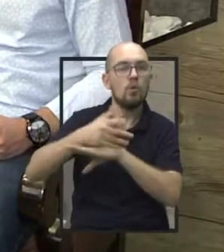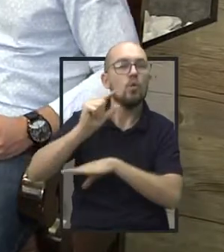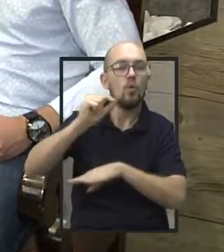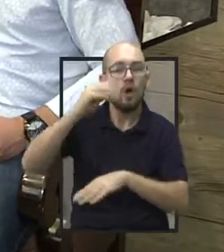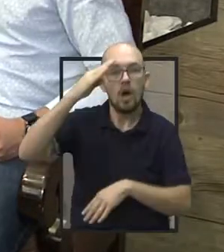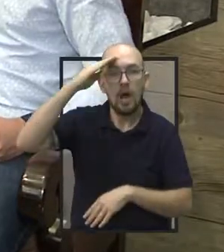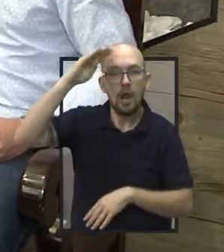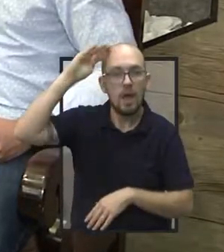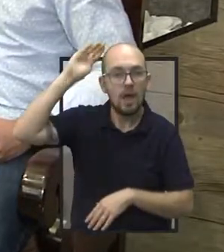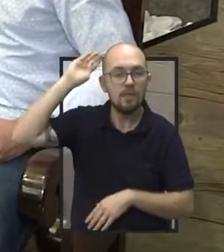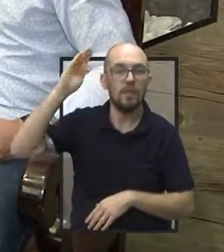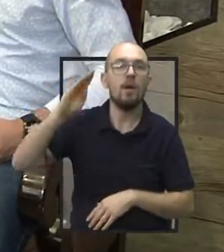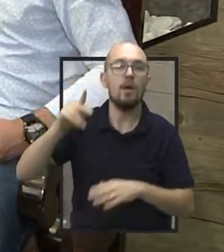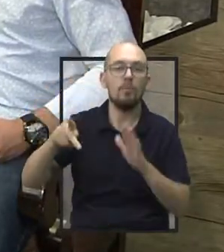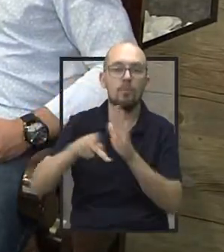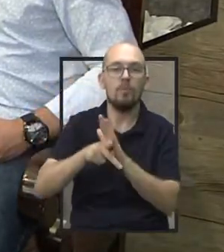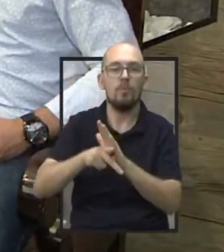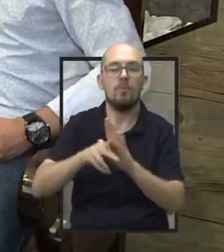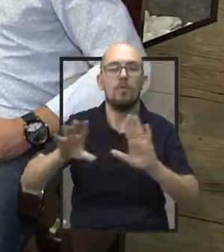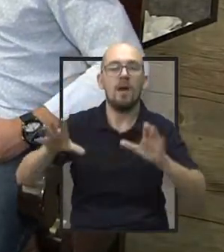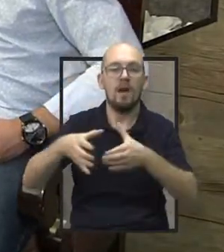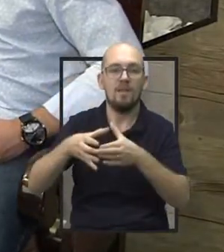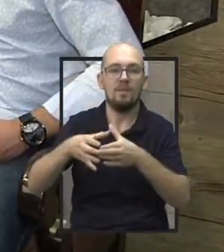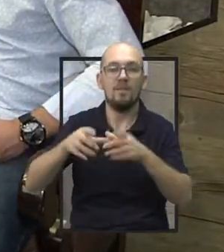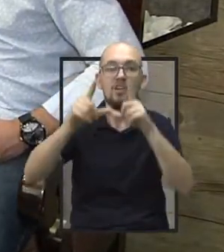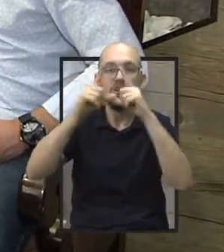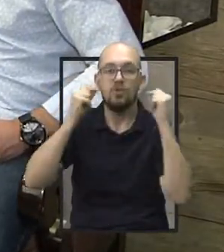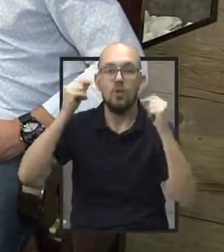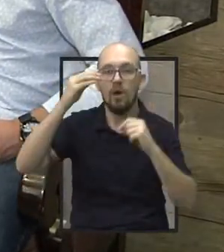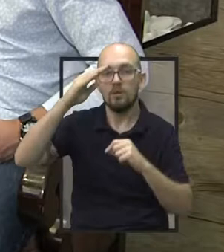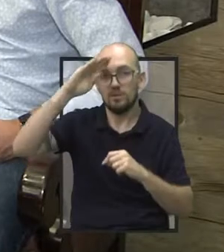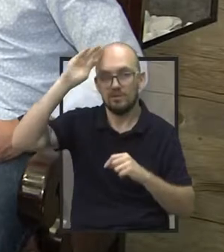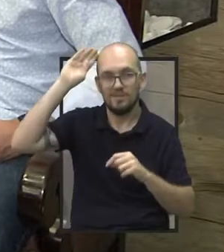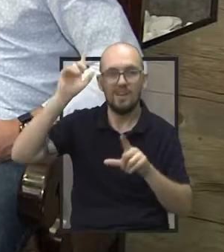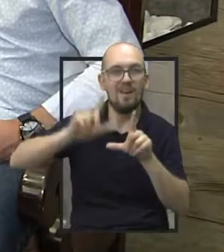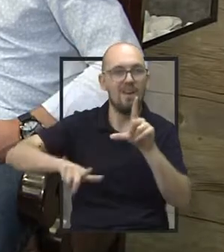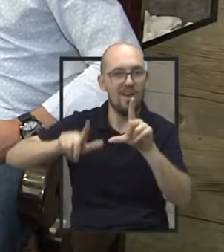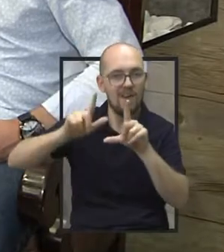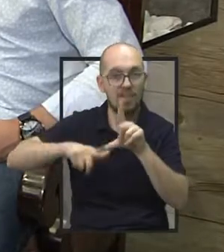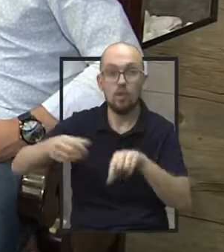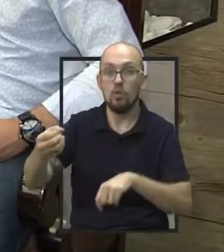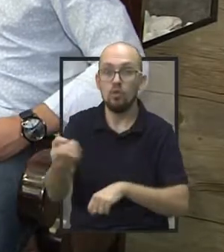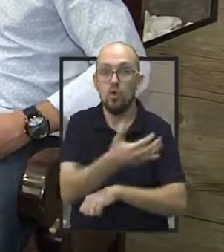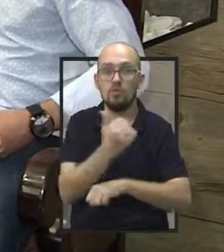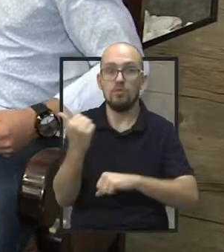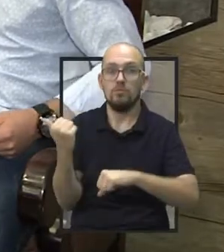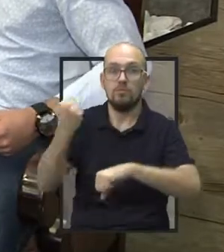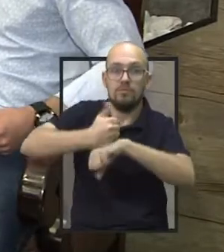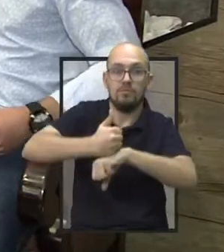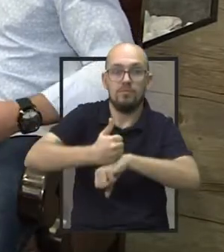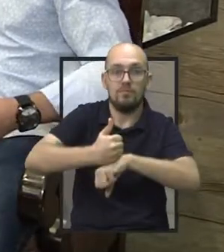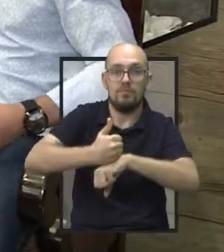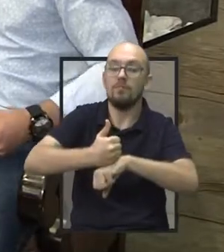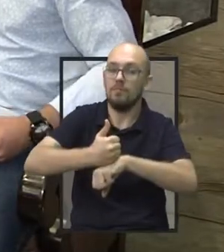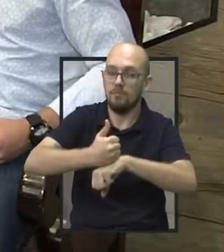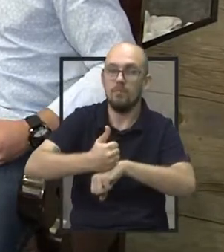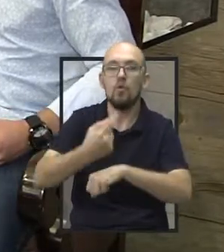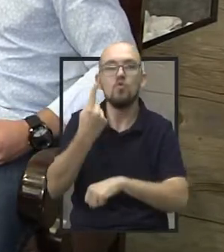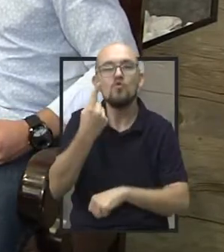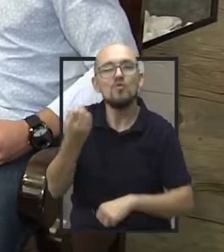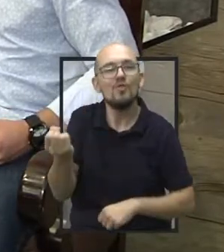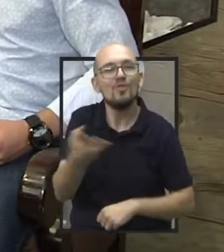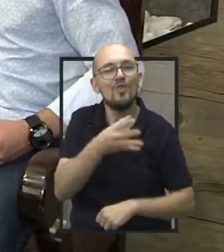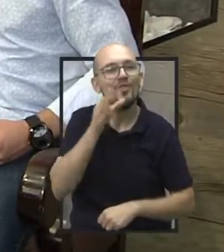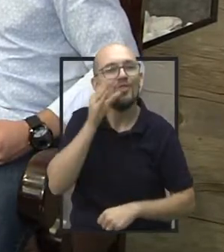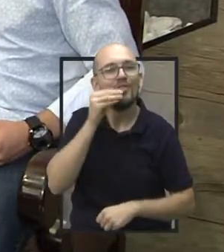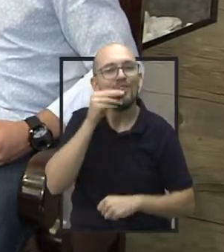Letras, solenidade de posse dos novos membros da Academia. Um dos integrantes aqui do quadro de servidores